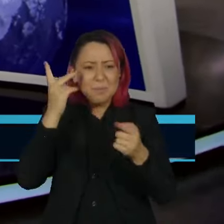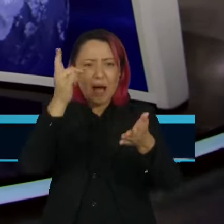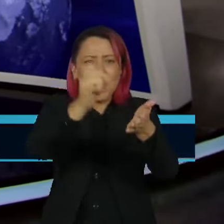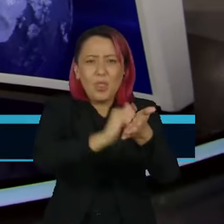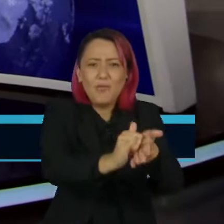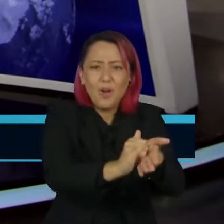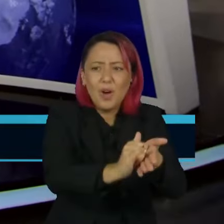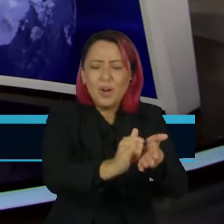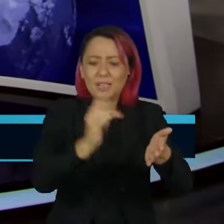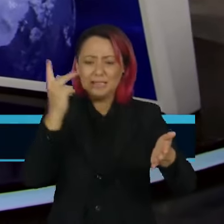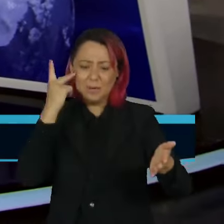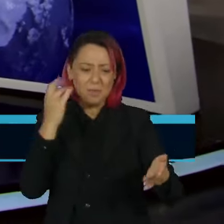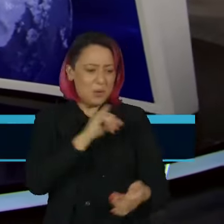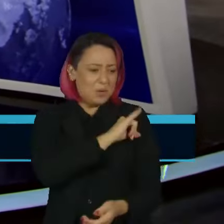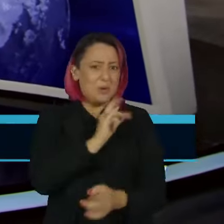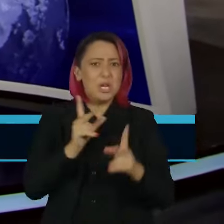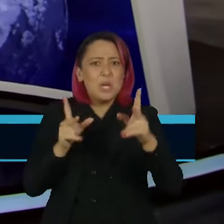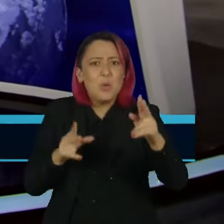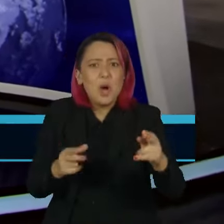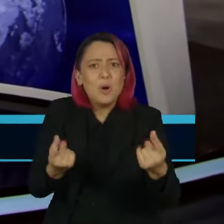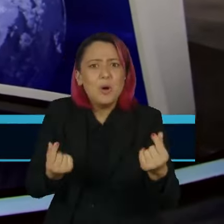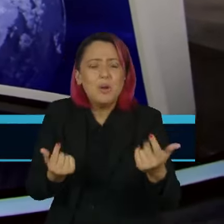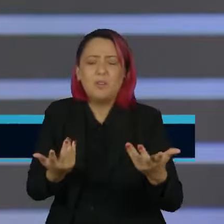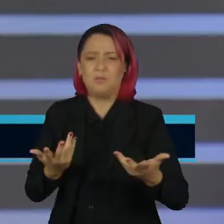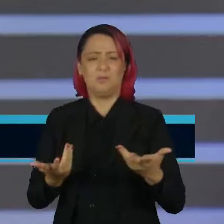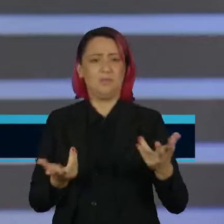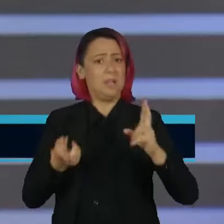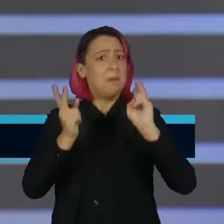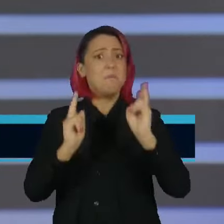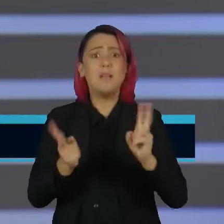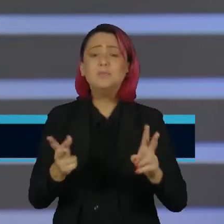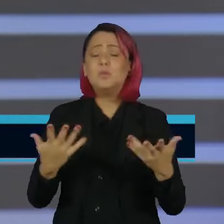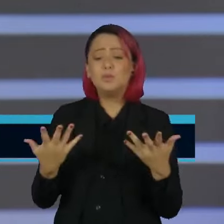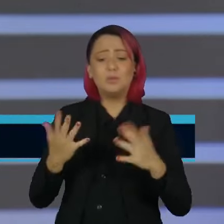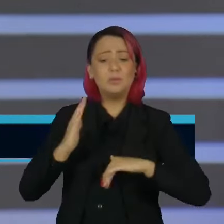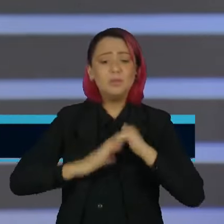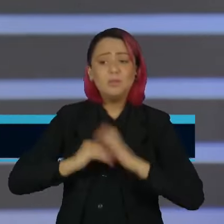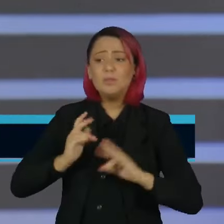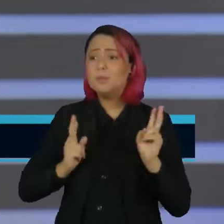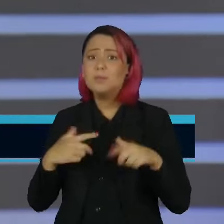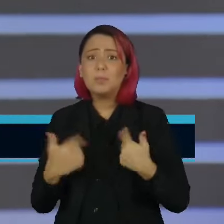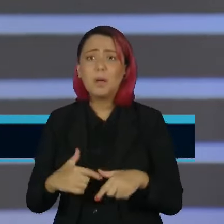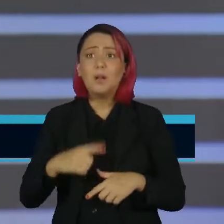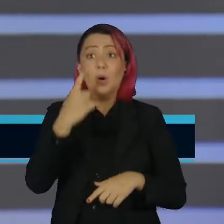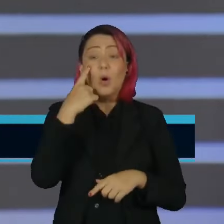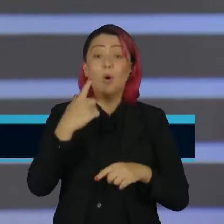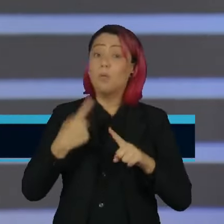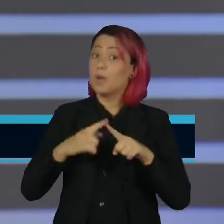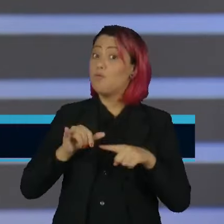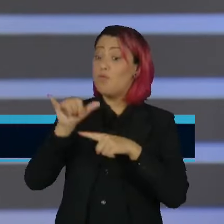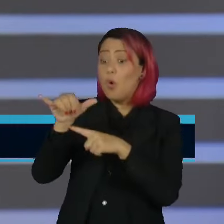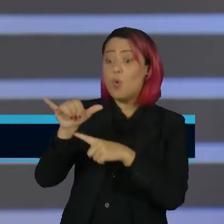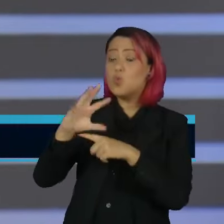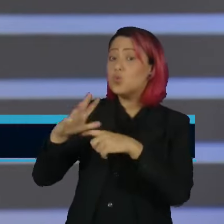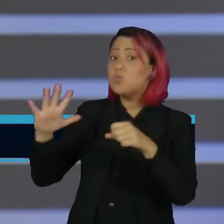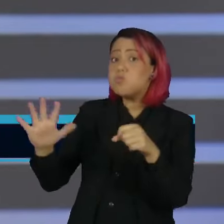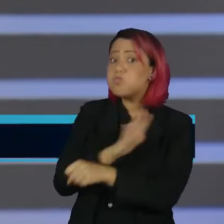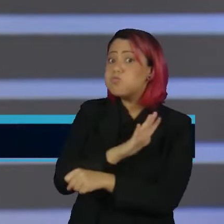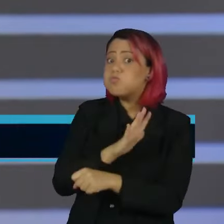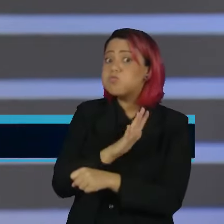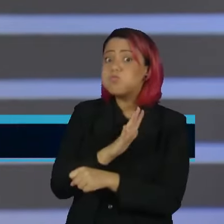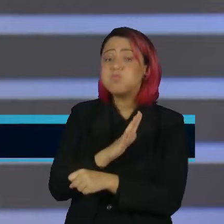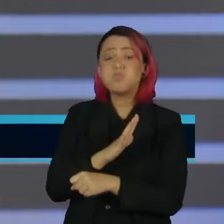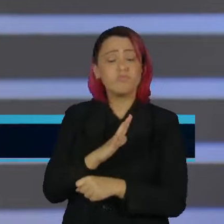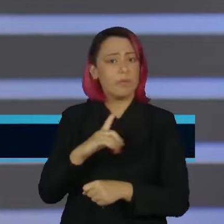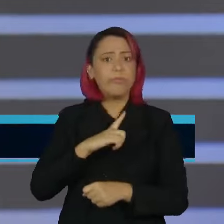poucos aviões, retira aviões, os aviões vão super lotados, quase não tem lugar, não colocam mais aviões no circuito